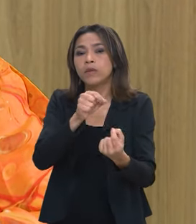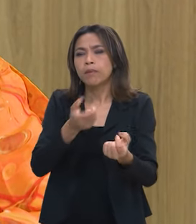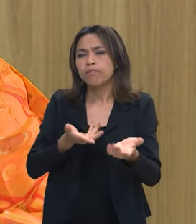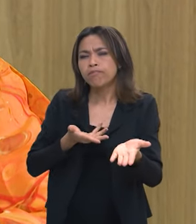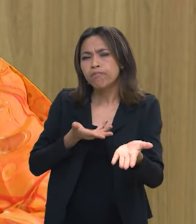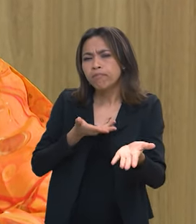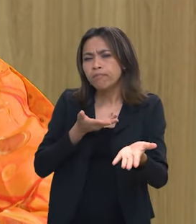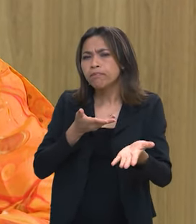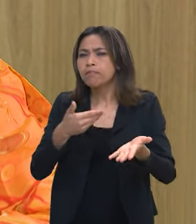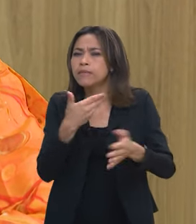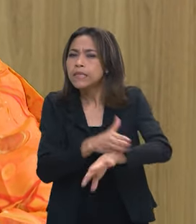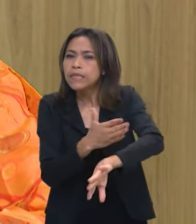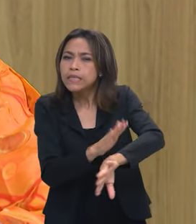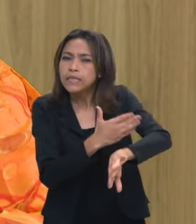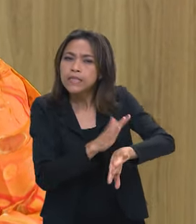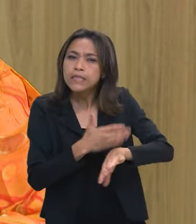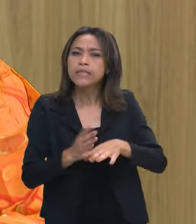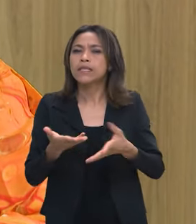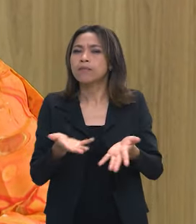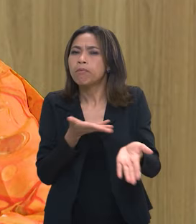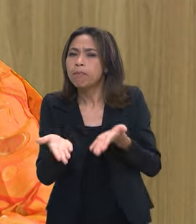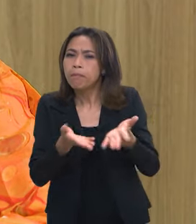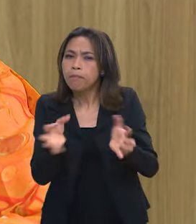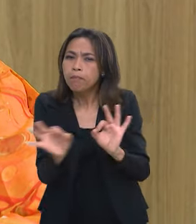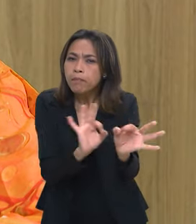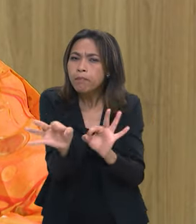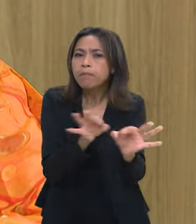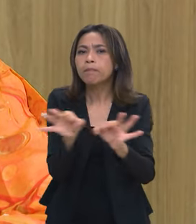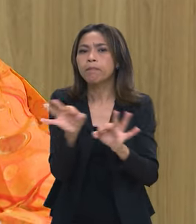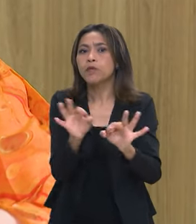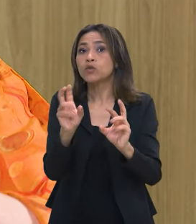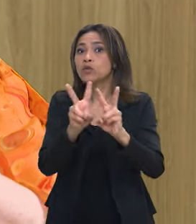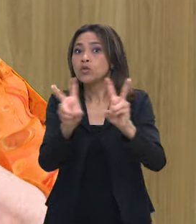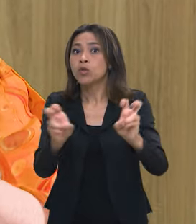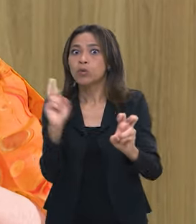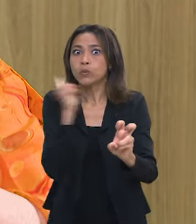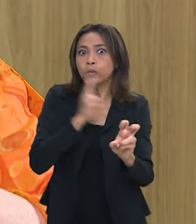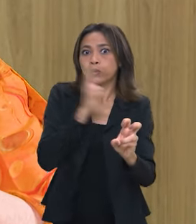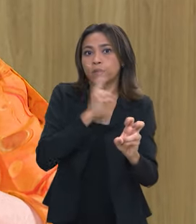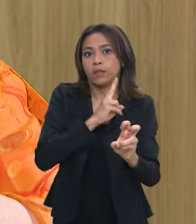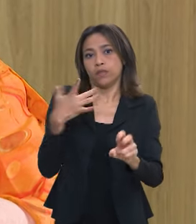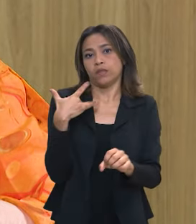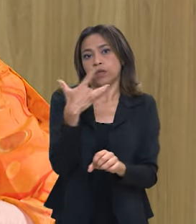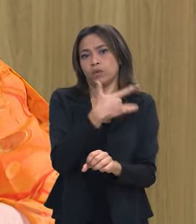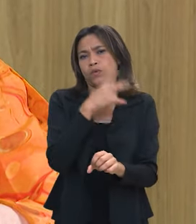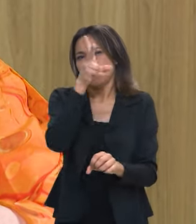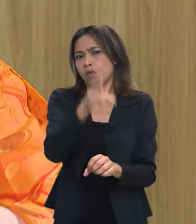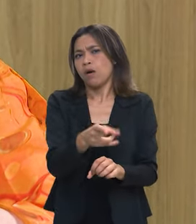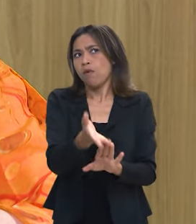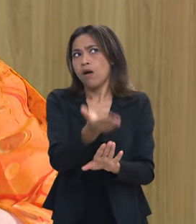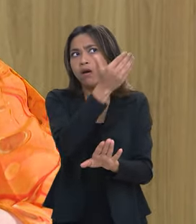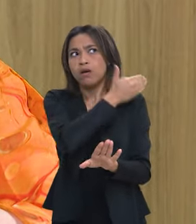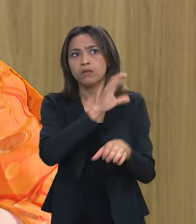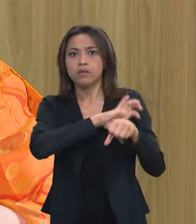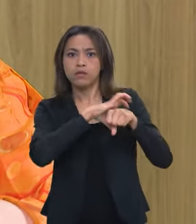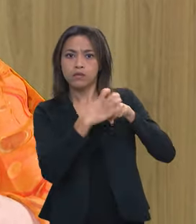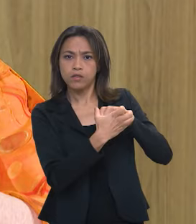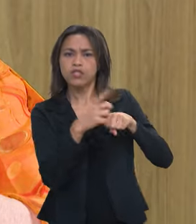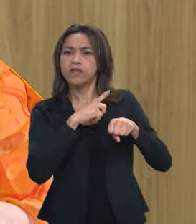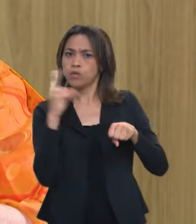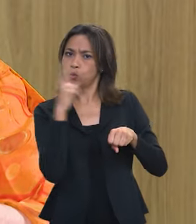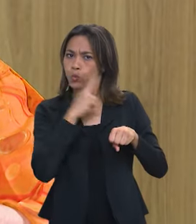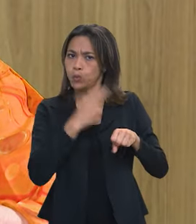e resposta a emergências em saúde nós já tivemos antes mesmo da Covid-19